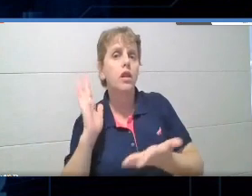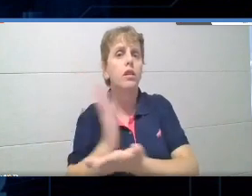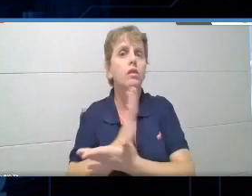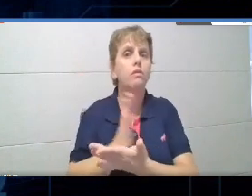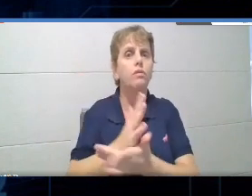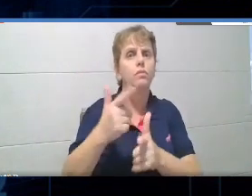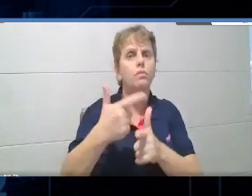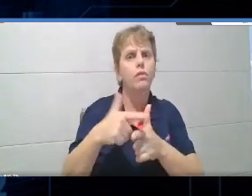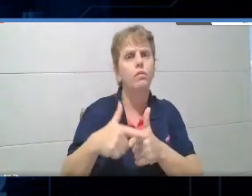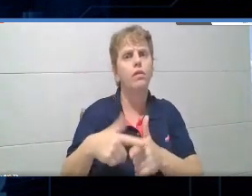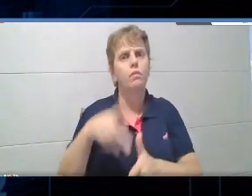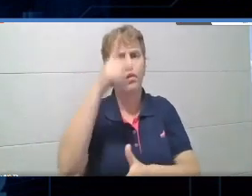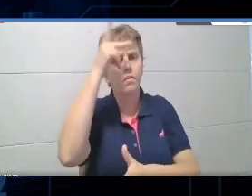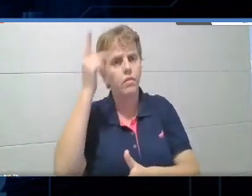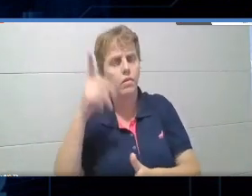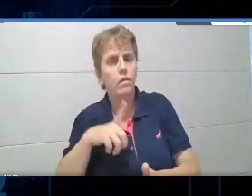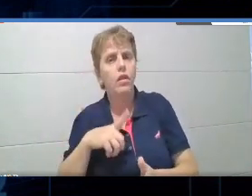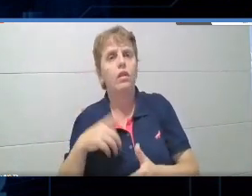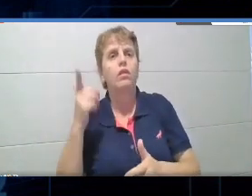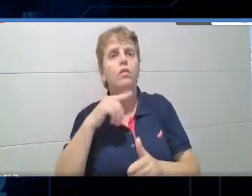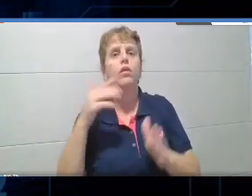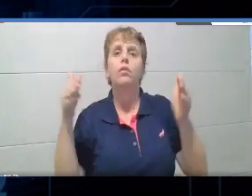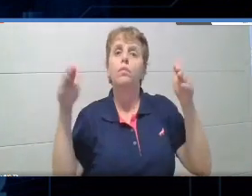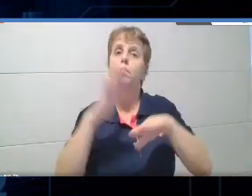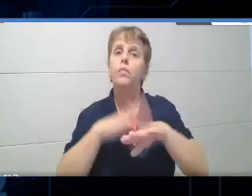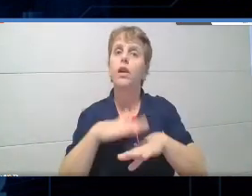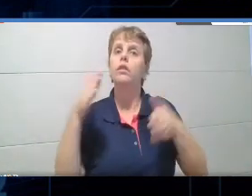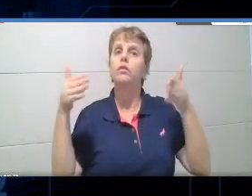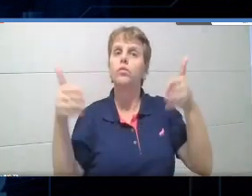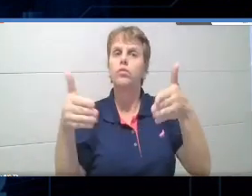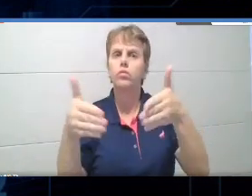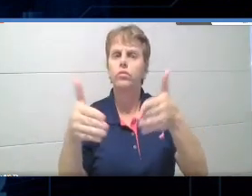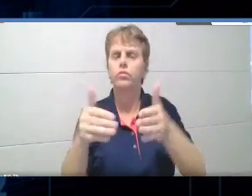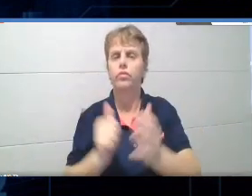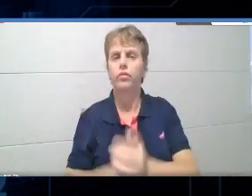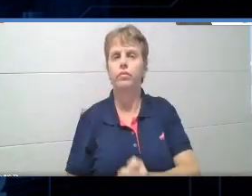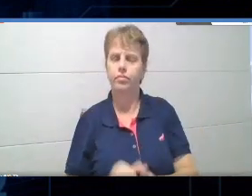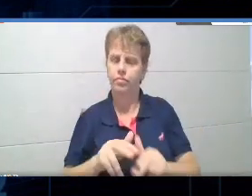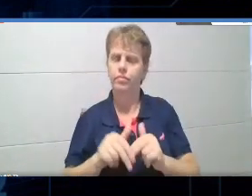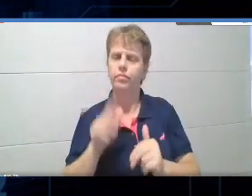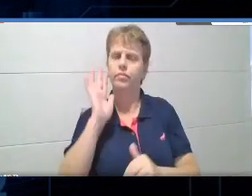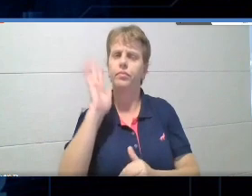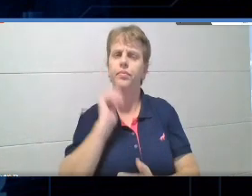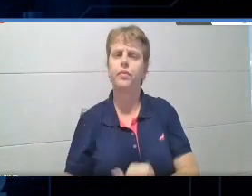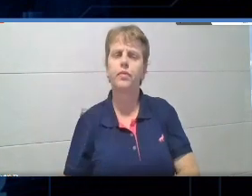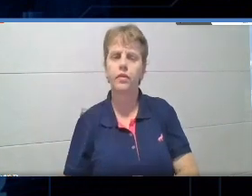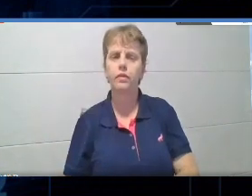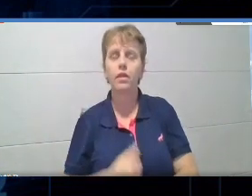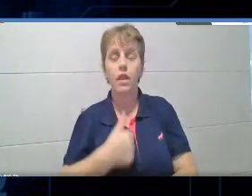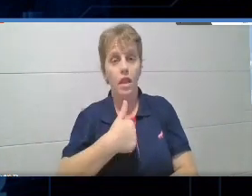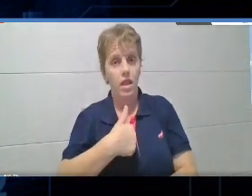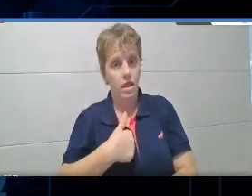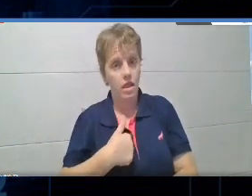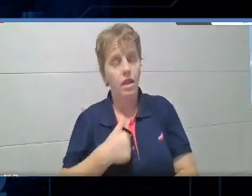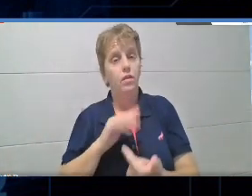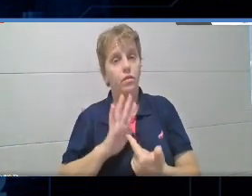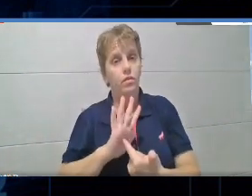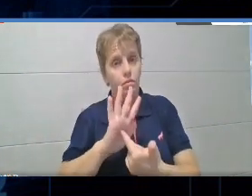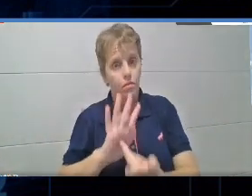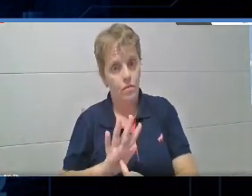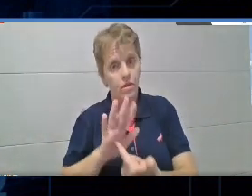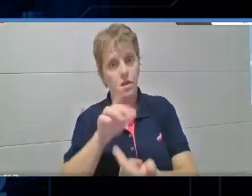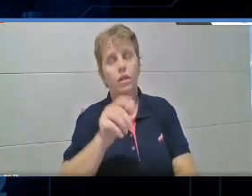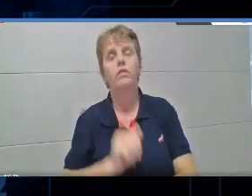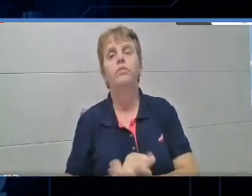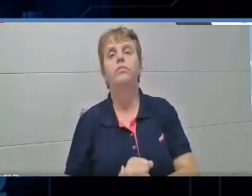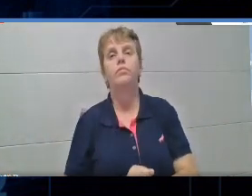que a gente pode ampliar o nosso foco de visão, né. Então, fica aí a ideia. Bom, vou mostrar pra vocês, começando a falar um pouquinho aqui,